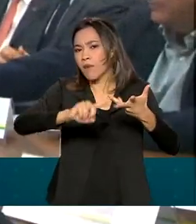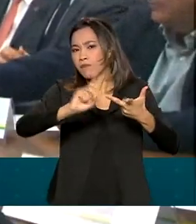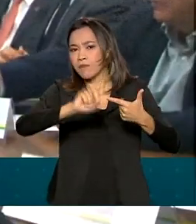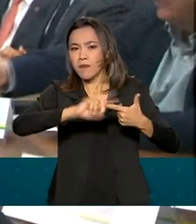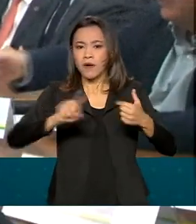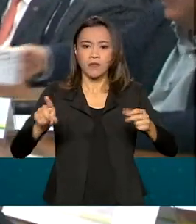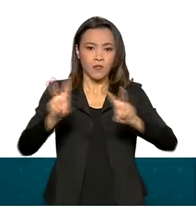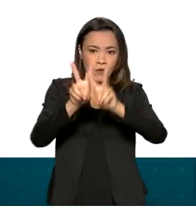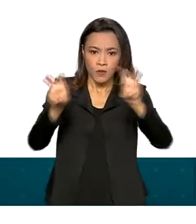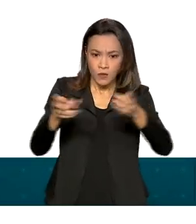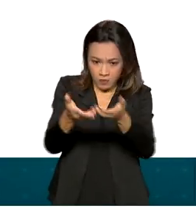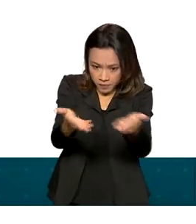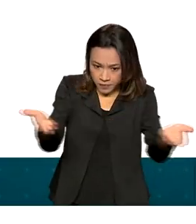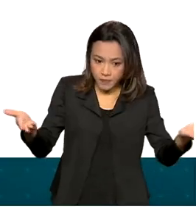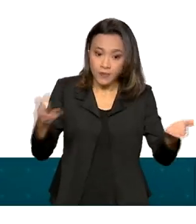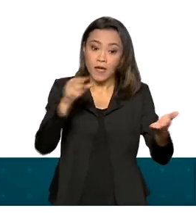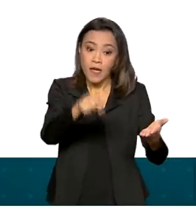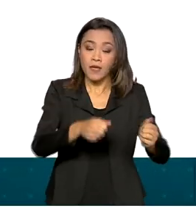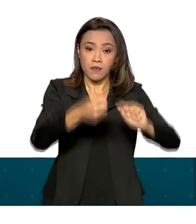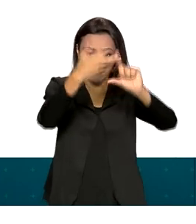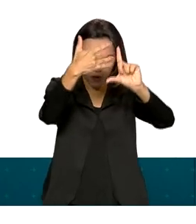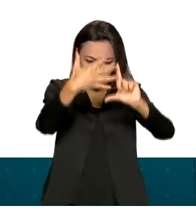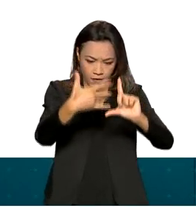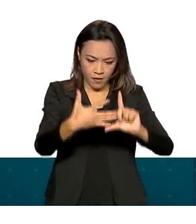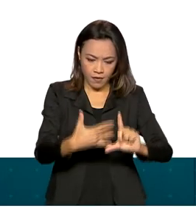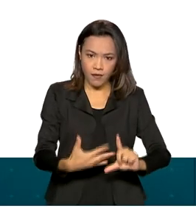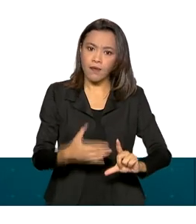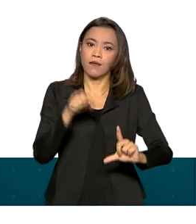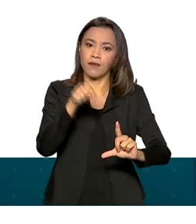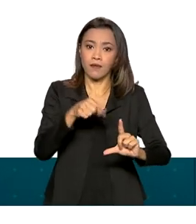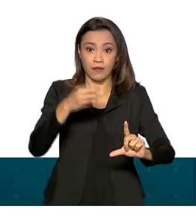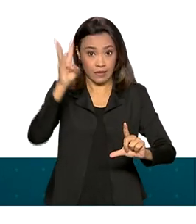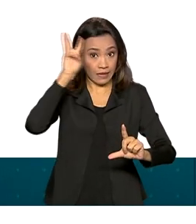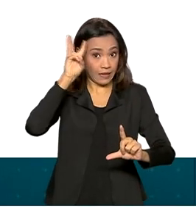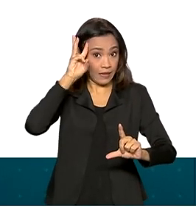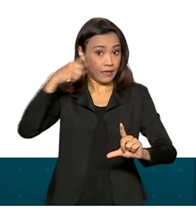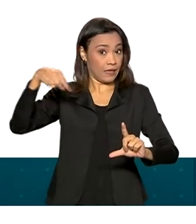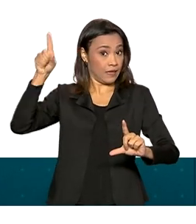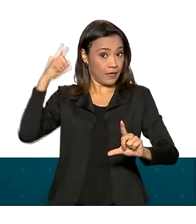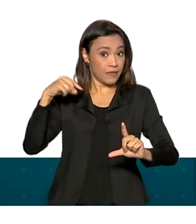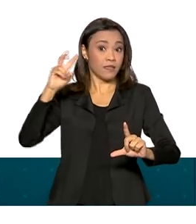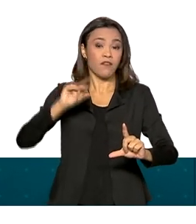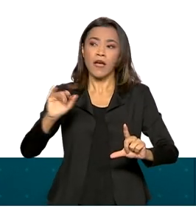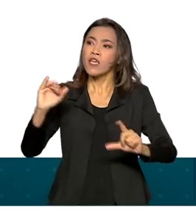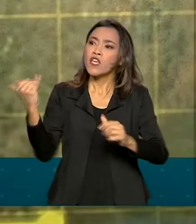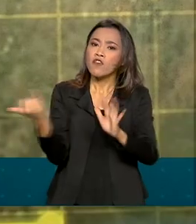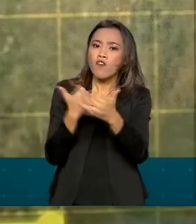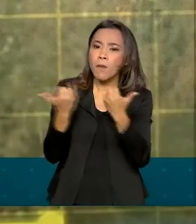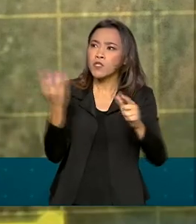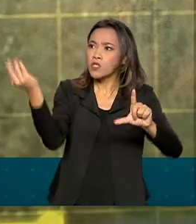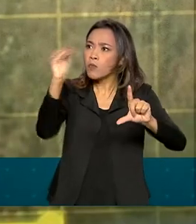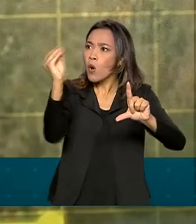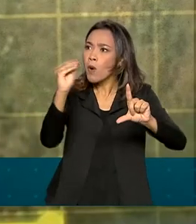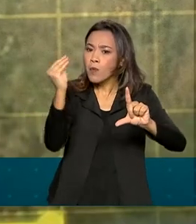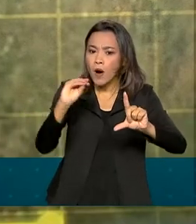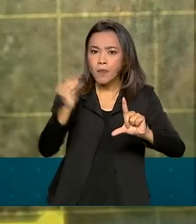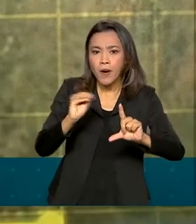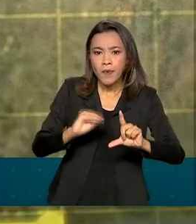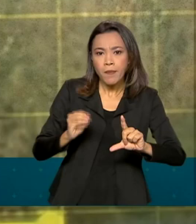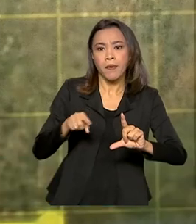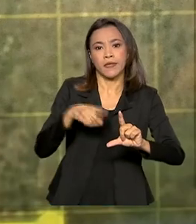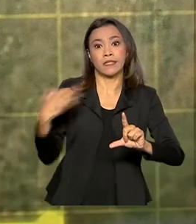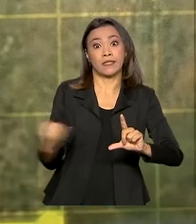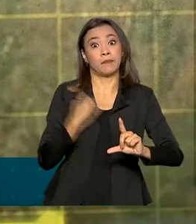O lançamento do portal do Observatório da Agropecuária nesta terça-feira vai unificar esses dados. Dados importantes,